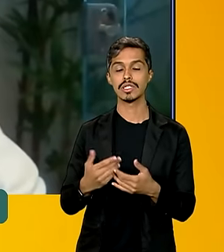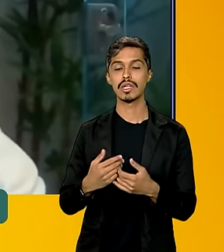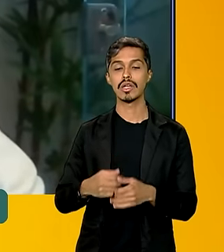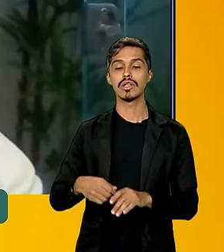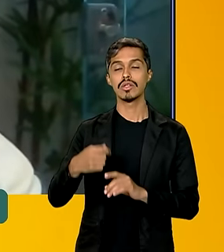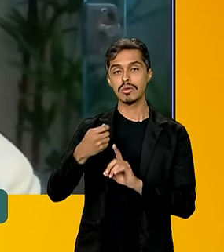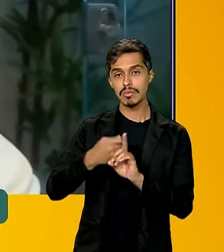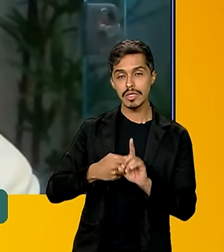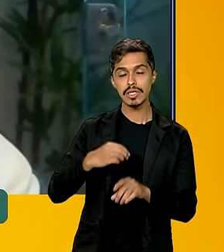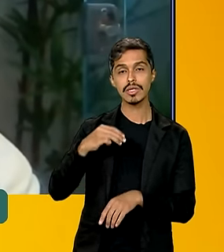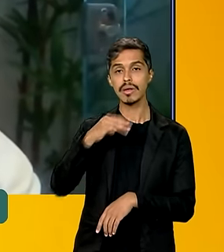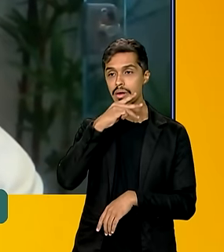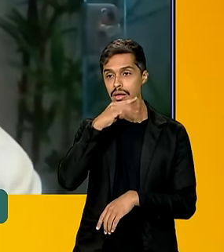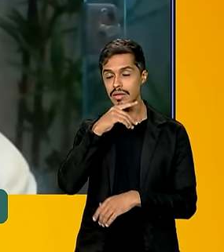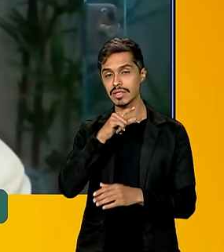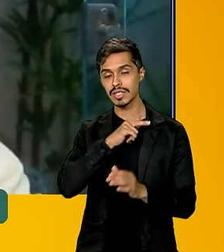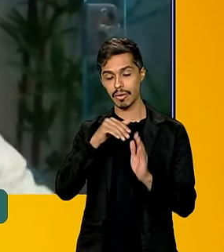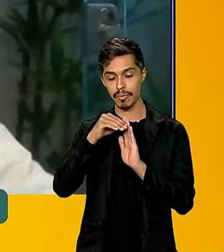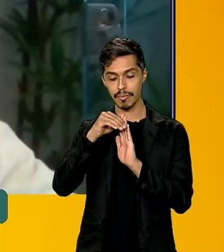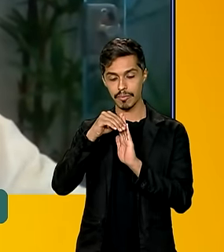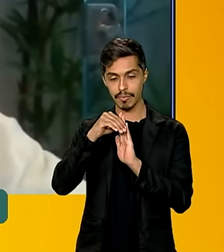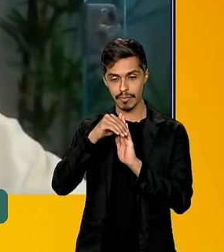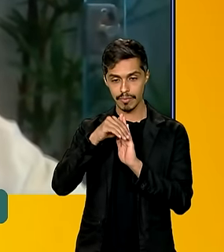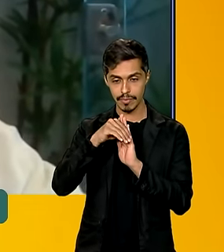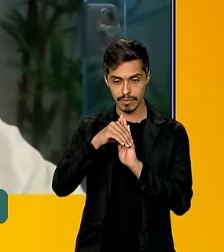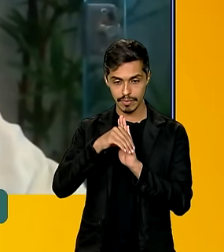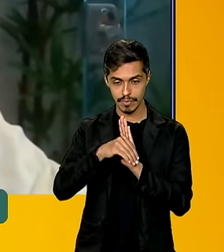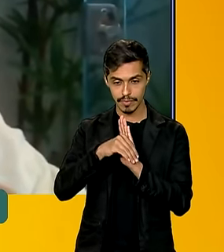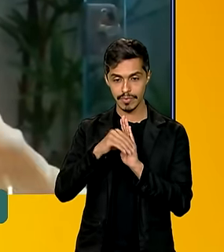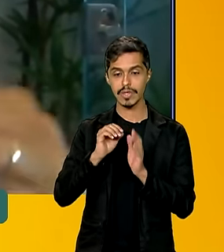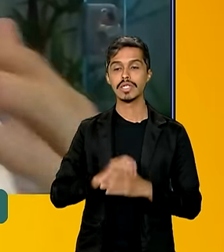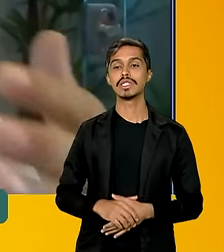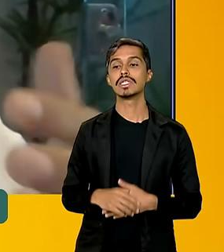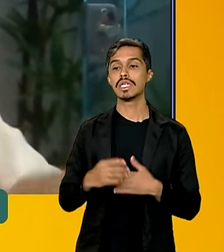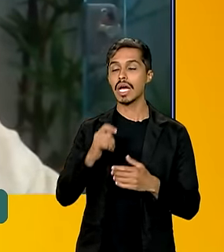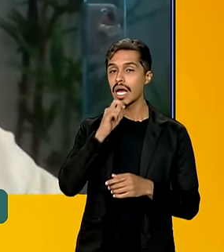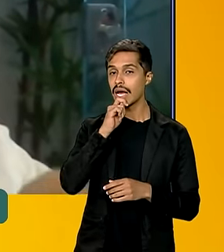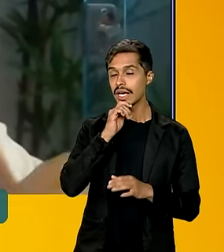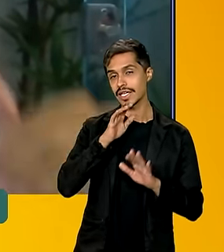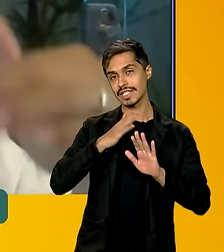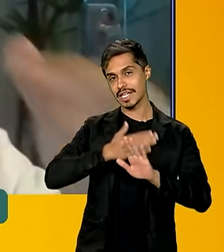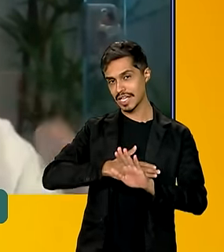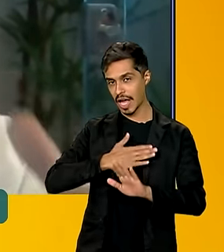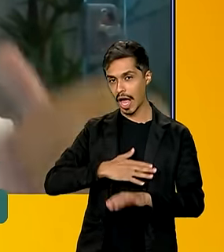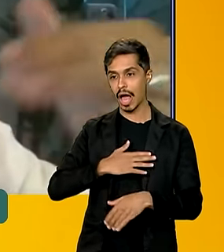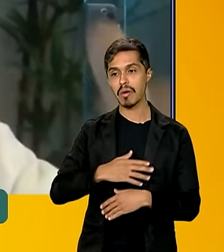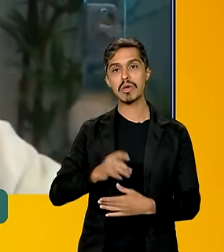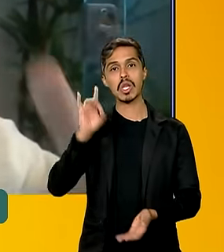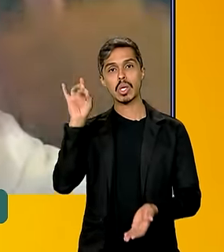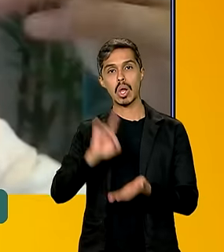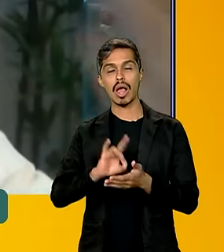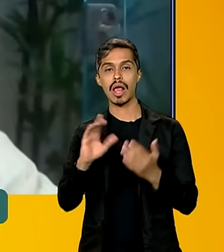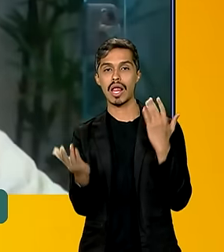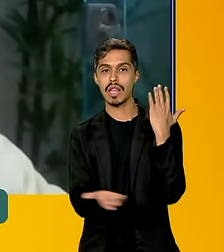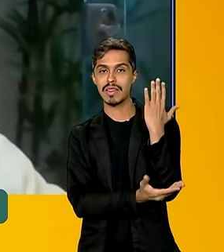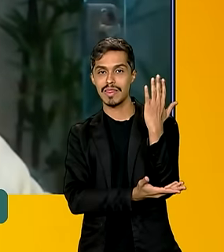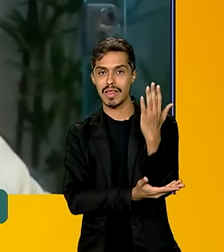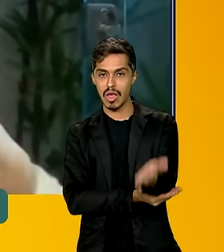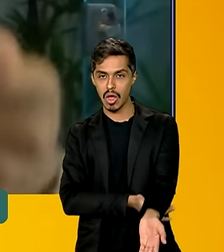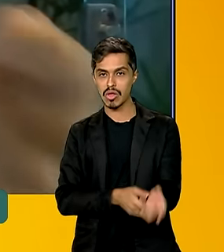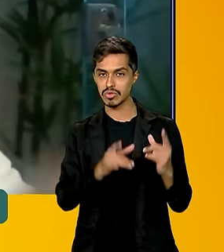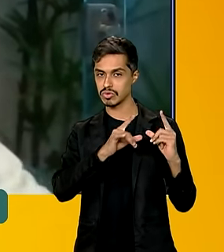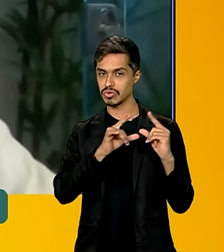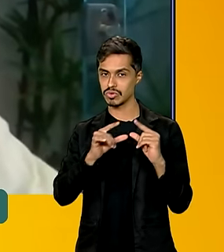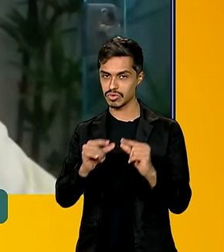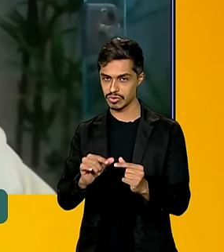abril e maio, a gente começou a ter um decréscimo, né? Vamos dizer assim, ainda é cedo para dizer que, de fato, o desmatamento começou a cair de